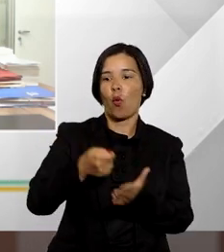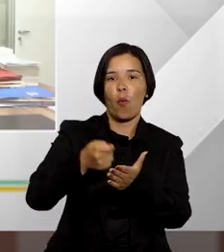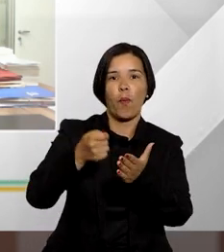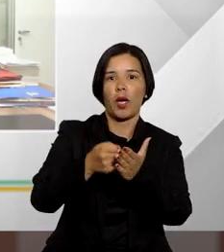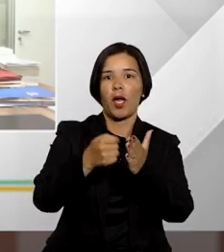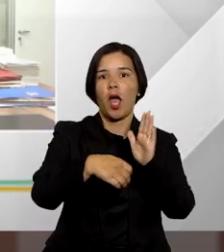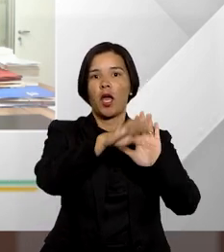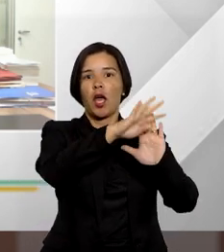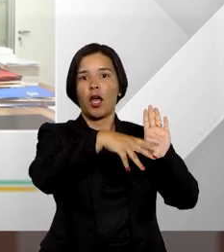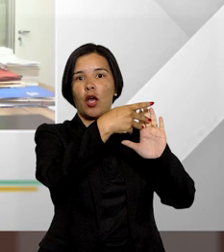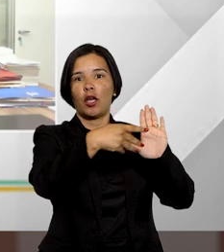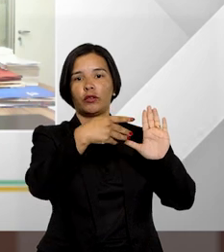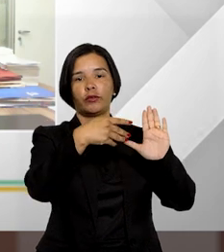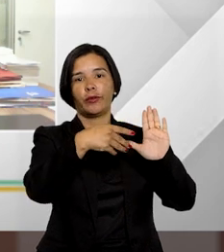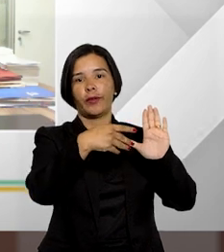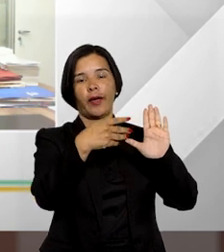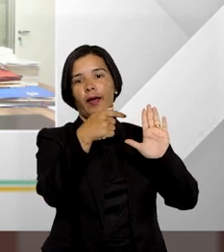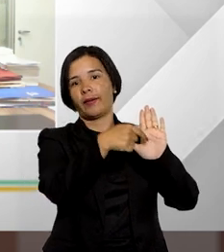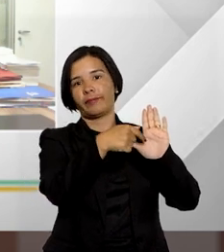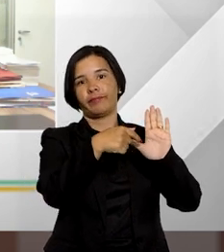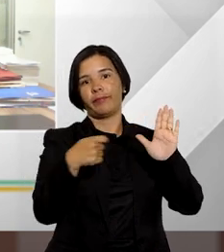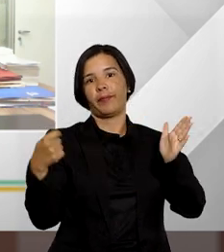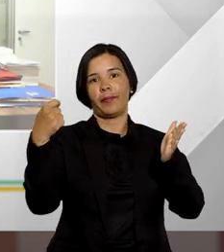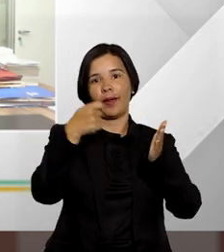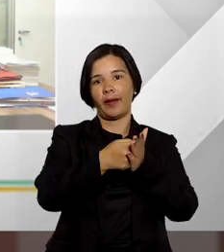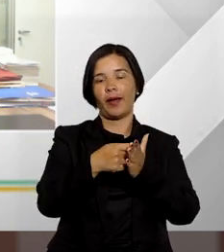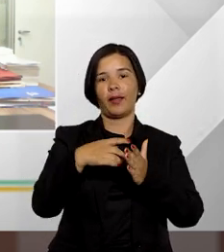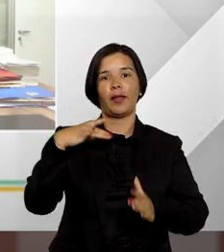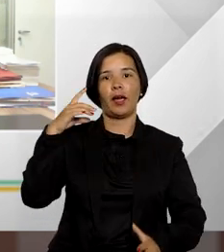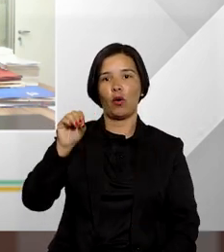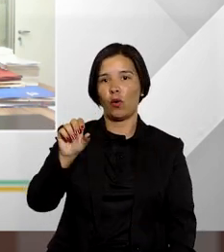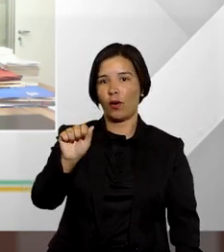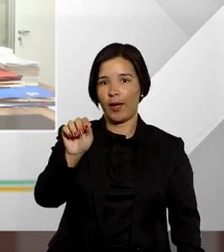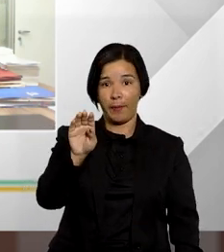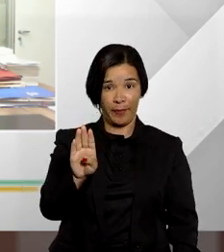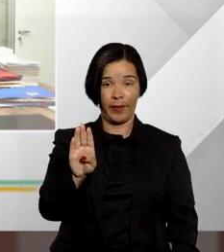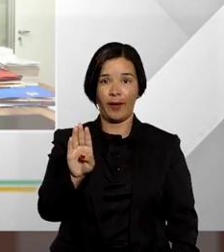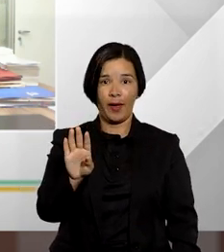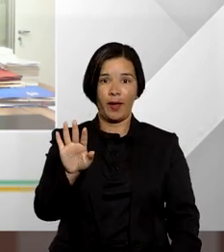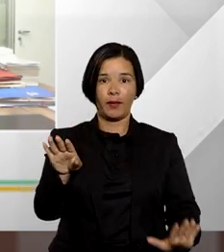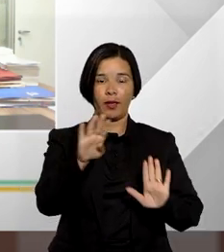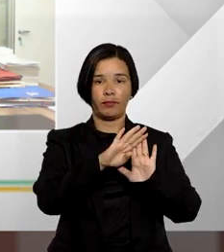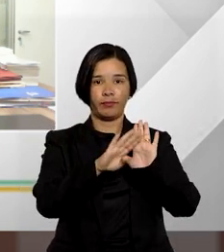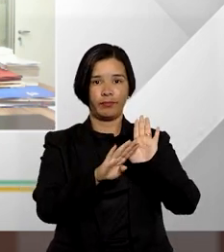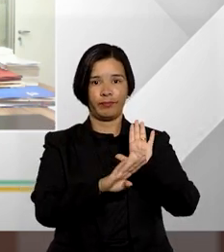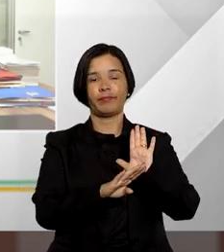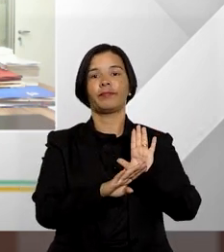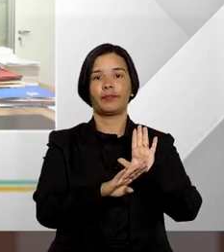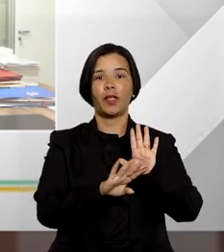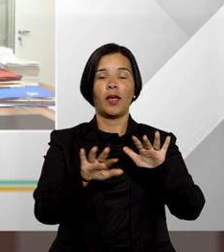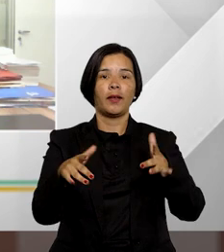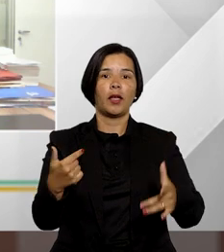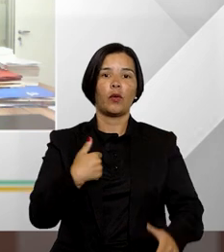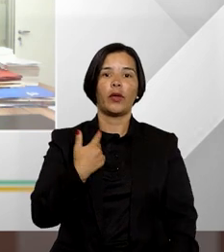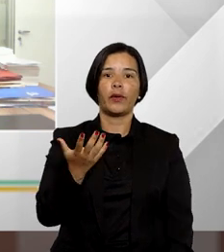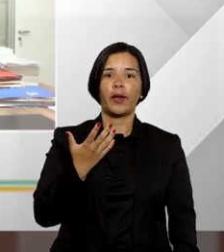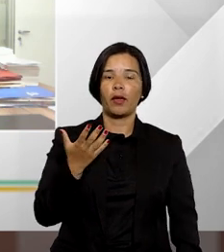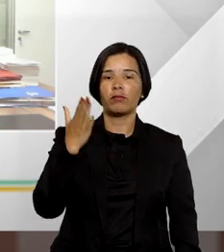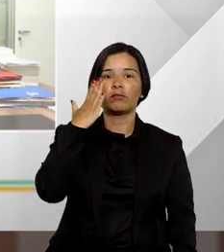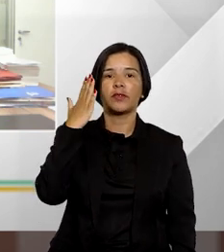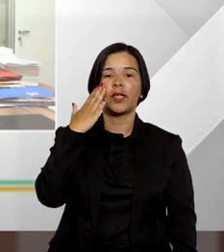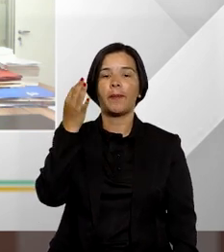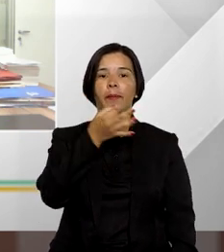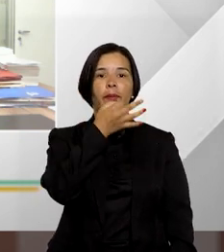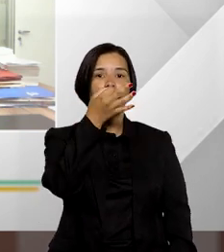nessas tabelas de honorários advocatícios elaboradas unilateralmente pelos conselhos das seccionais da UAB eu gostaria de ouvir